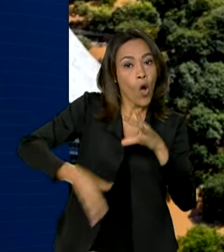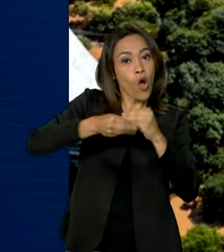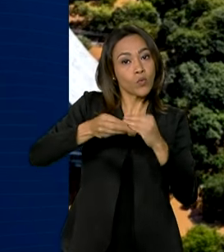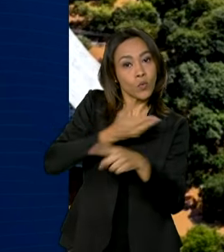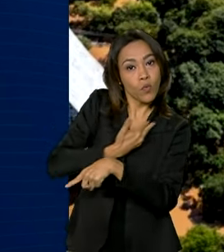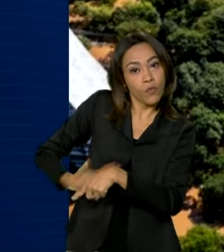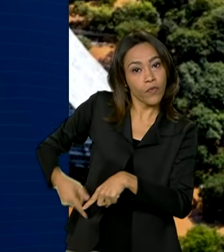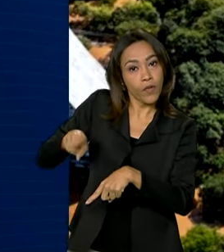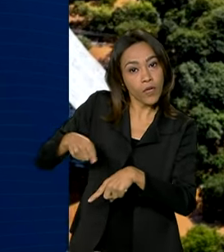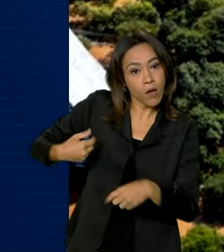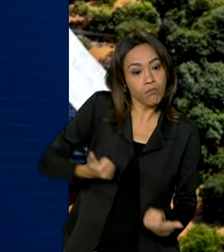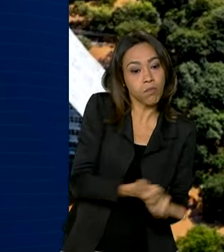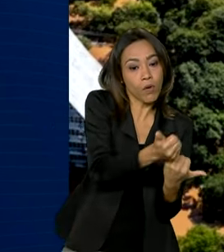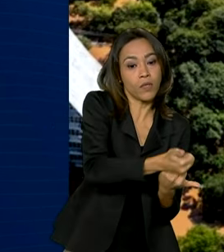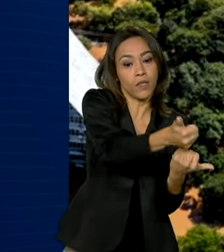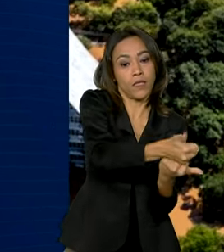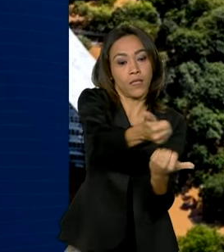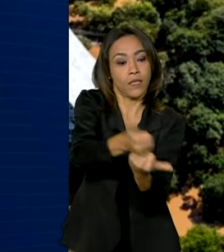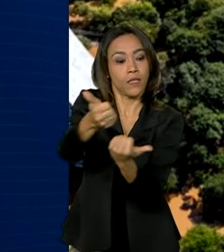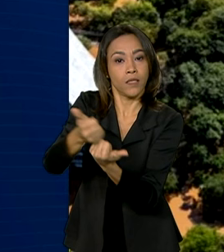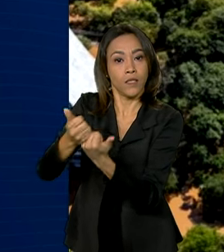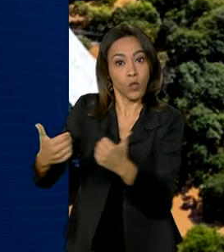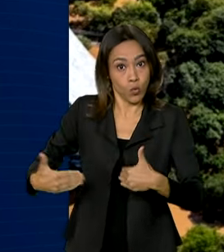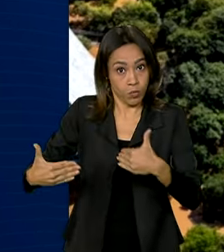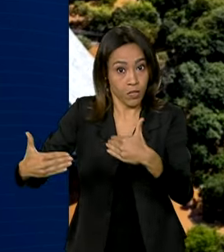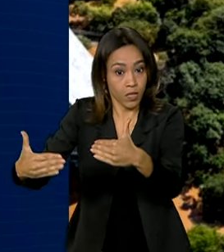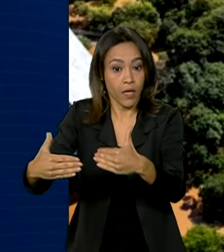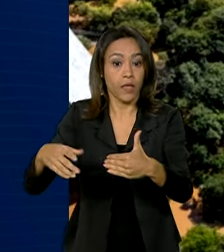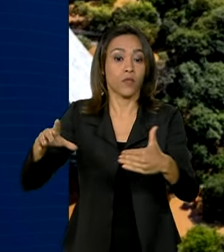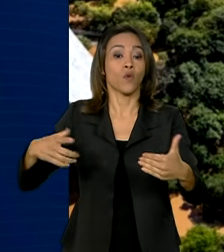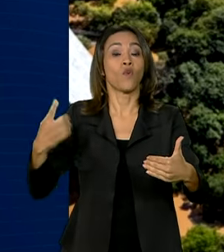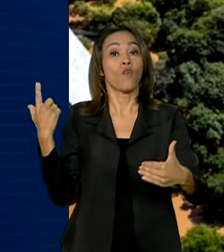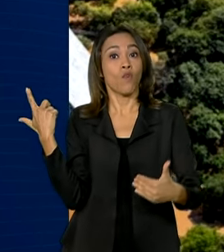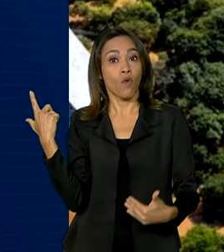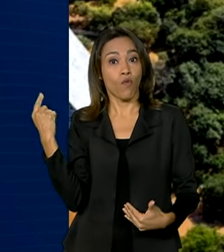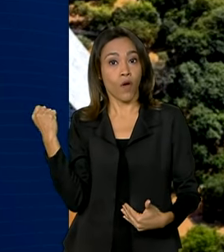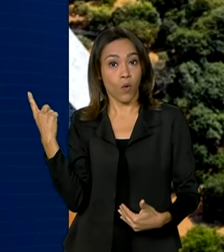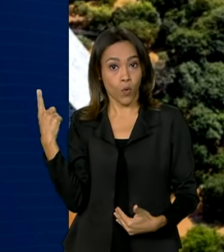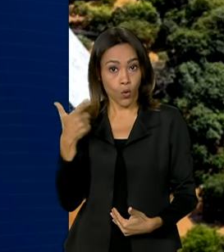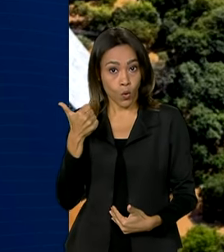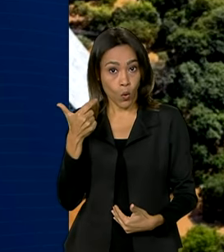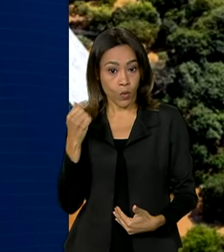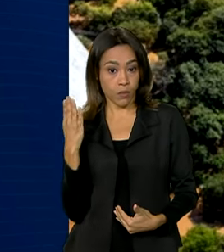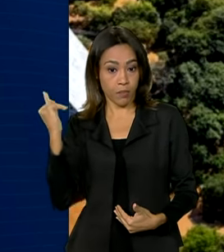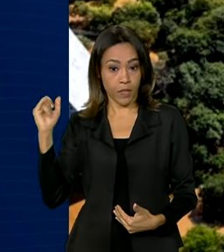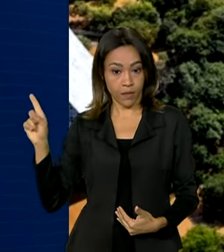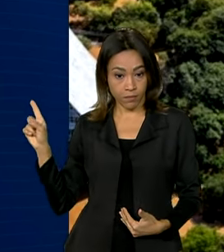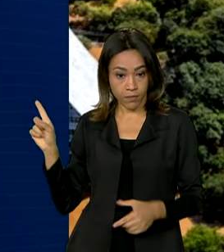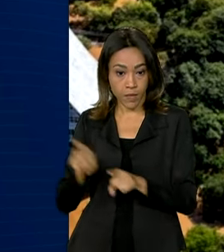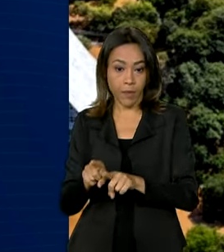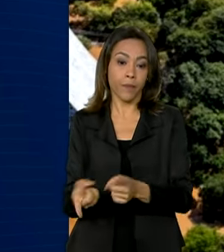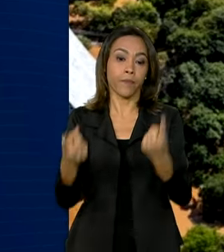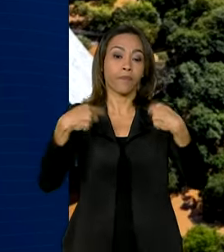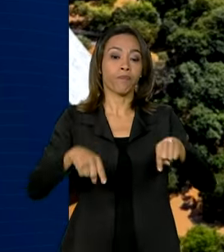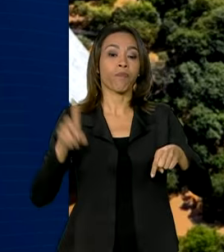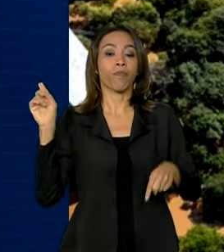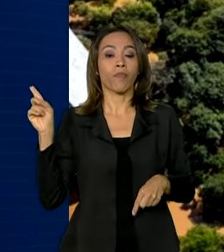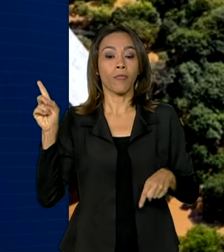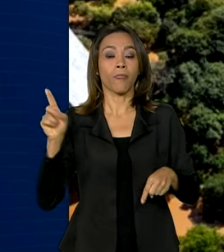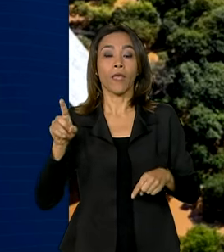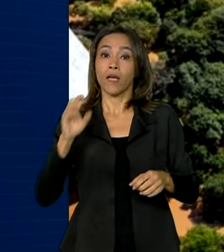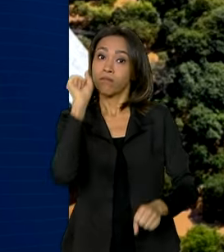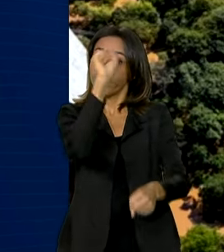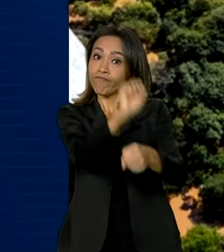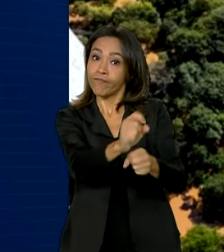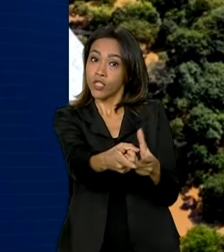abre recursos e ações de ministérios no valor de R 12,2 bilhões, suspensão da dívida